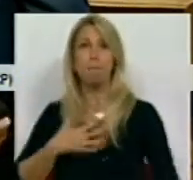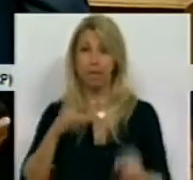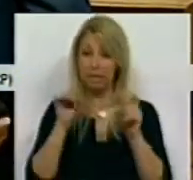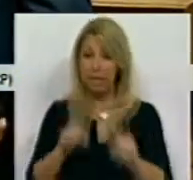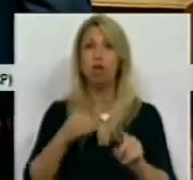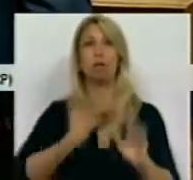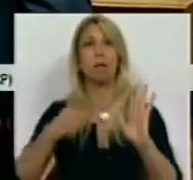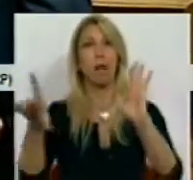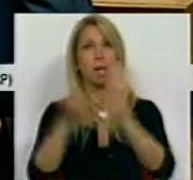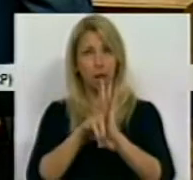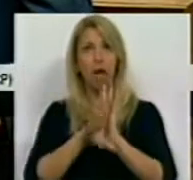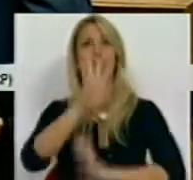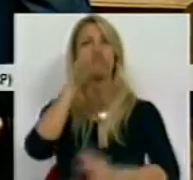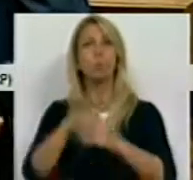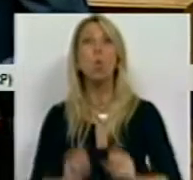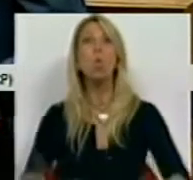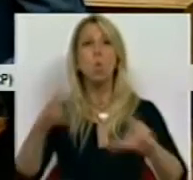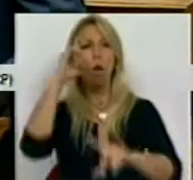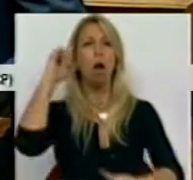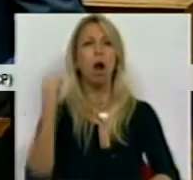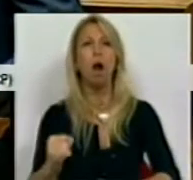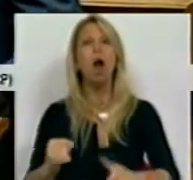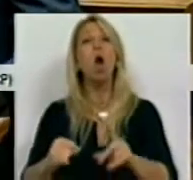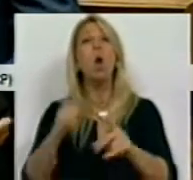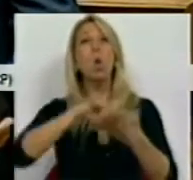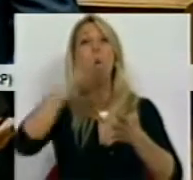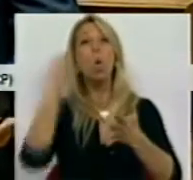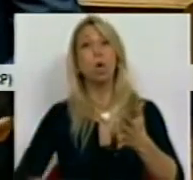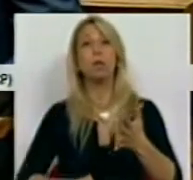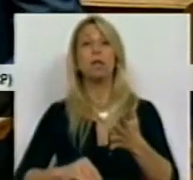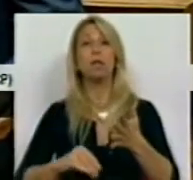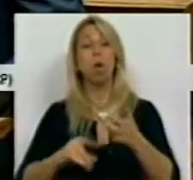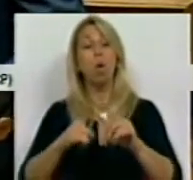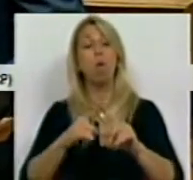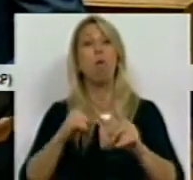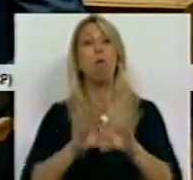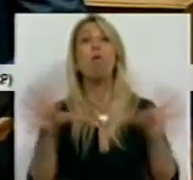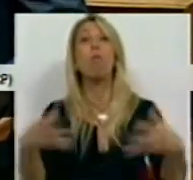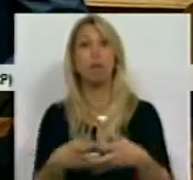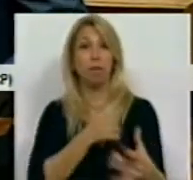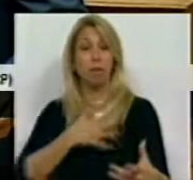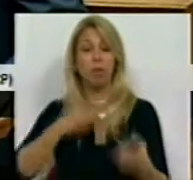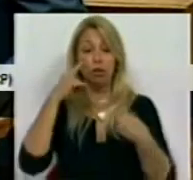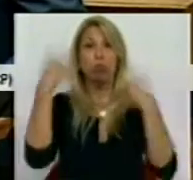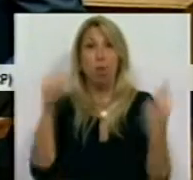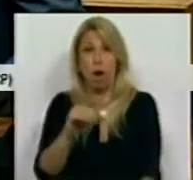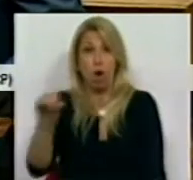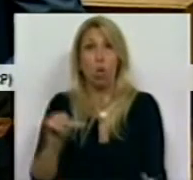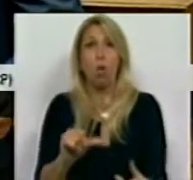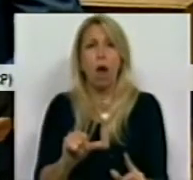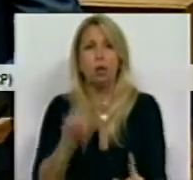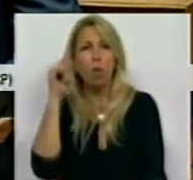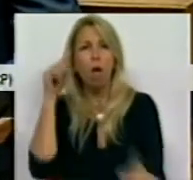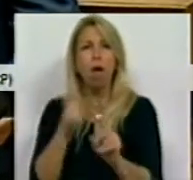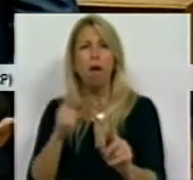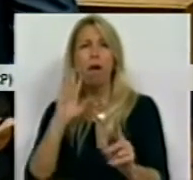Decreto-Lei incorpora um novo ataque à contratação coletiva das empresas públicas e locais visando impor uma nova